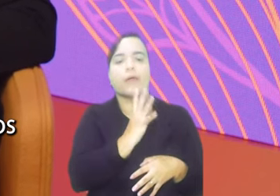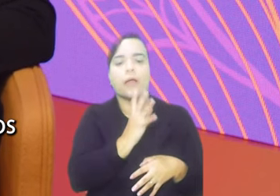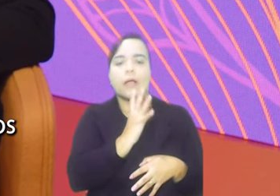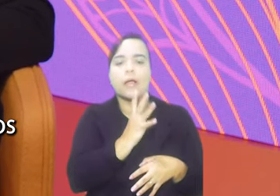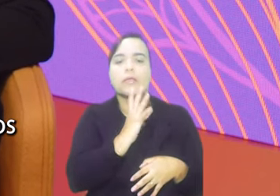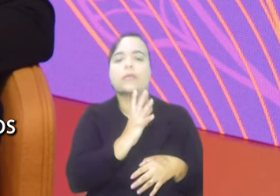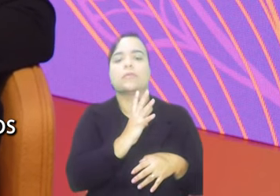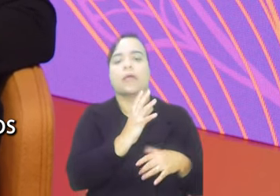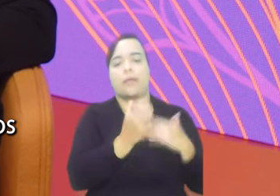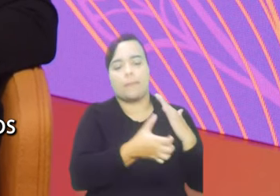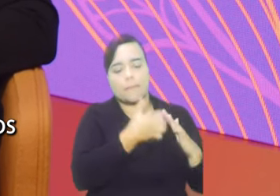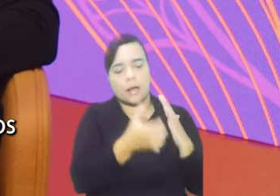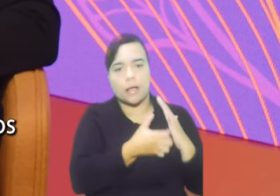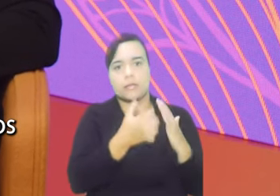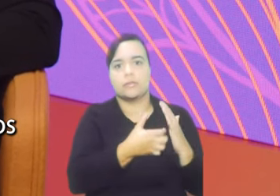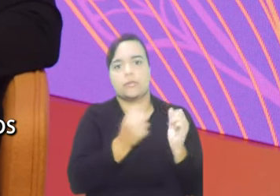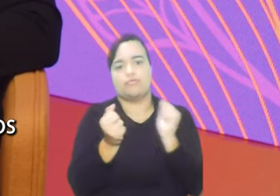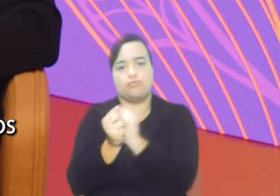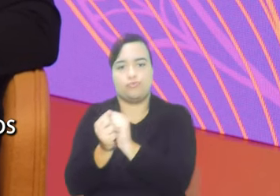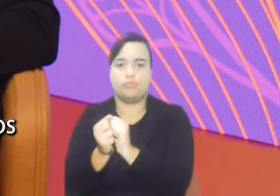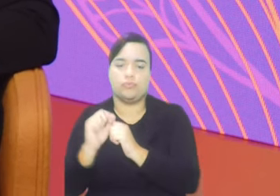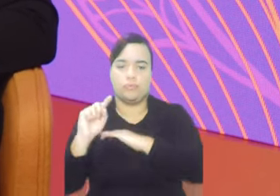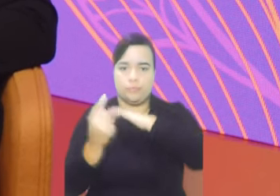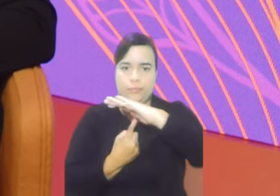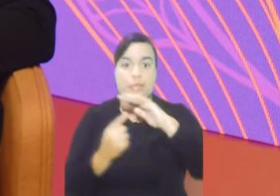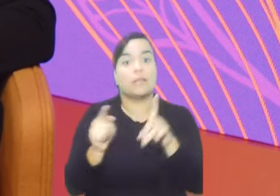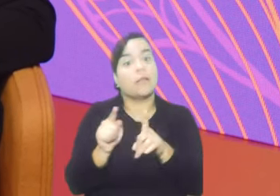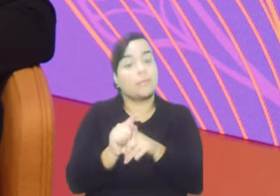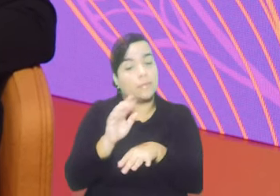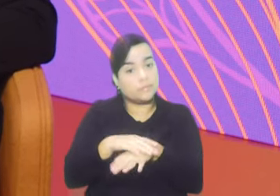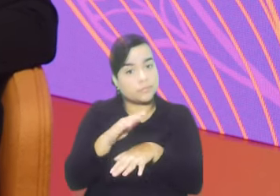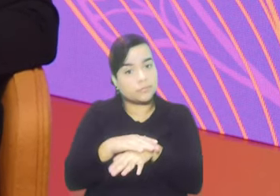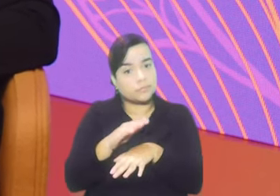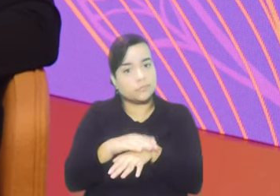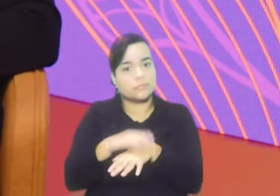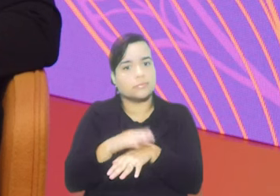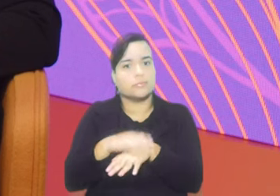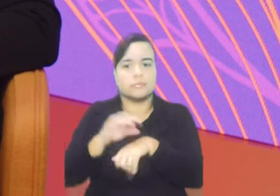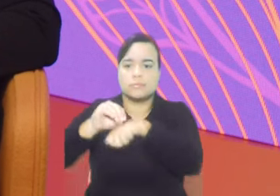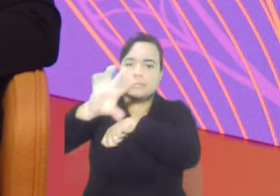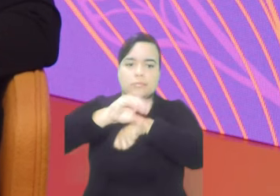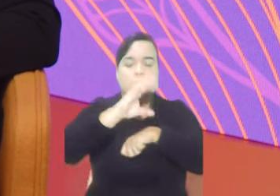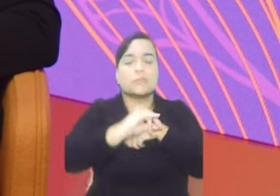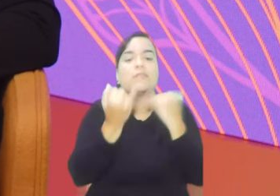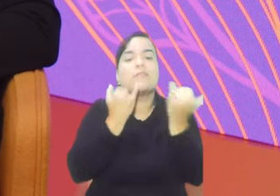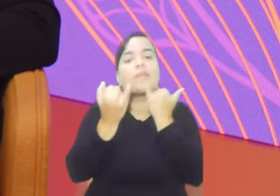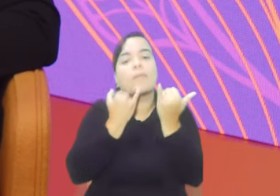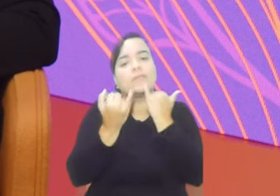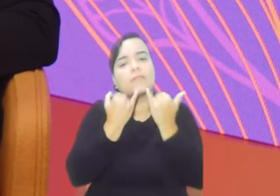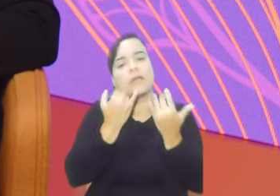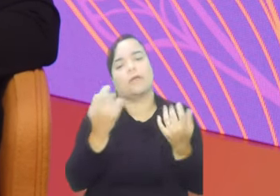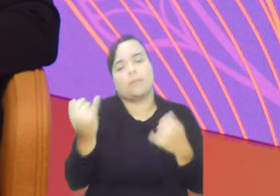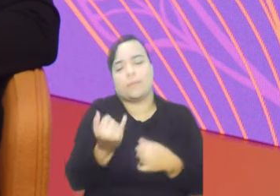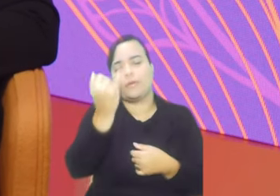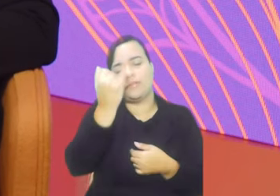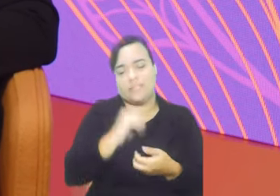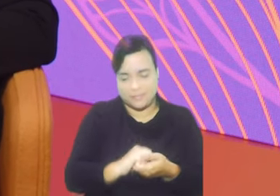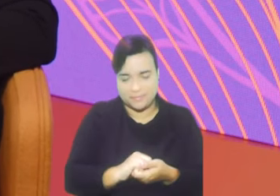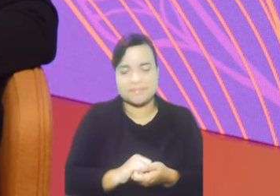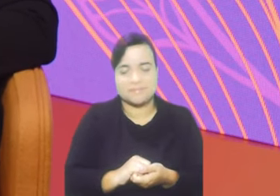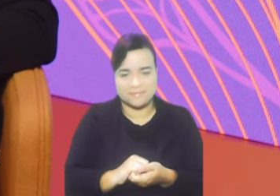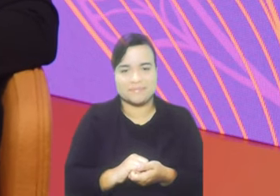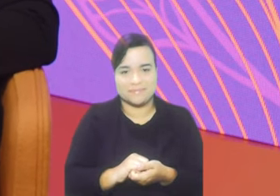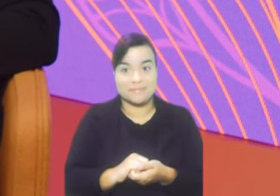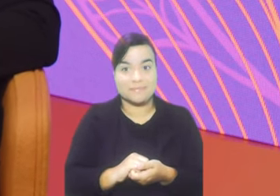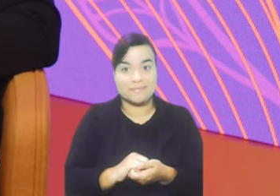e que sejam agentes também de disseminação de informação. Que nós